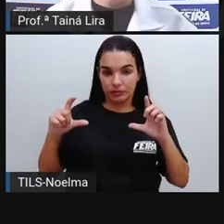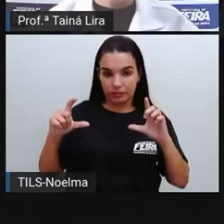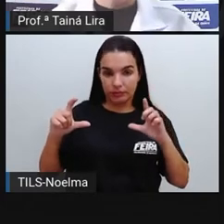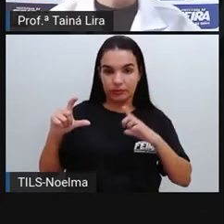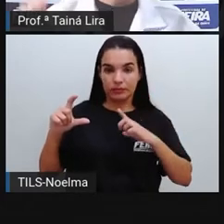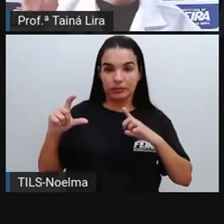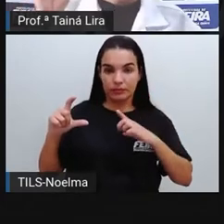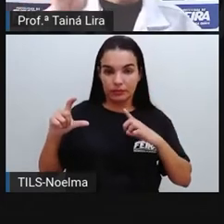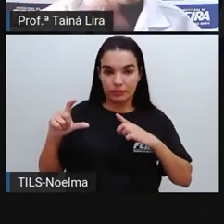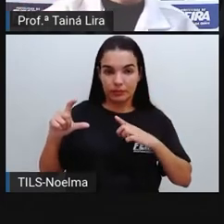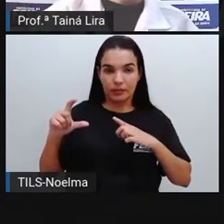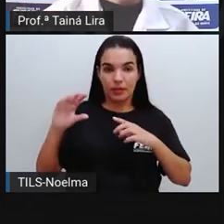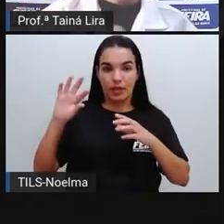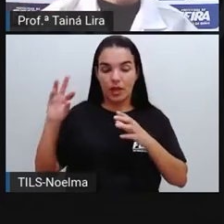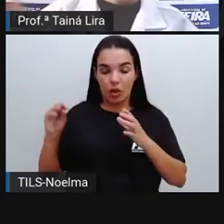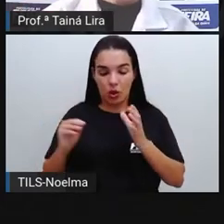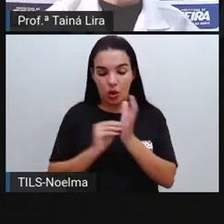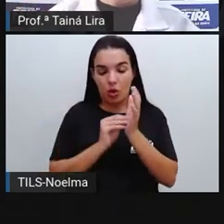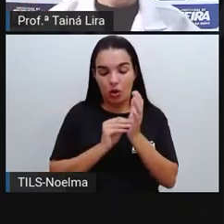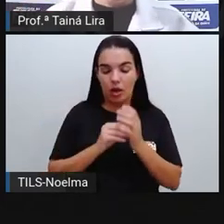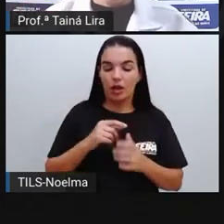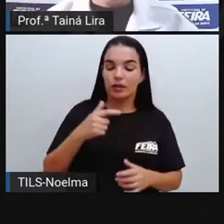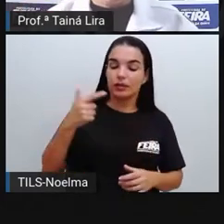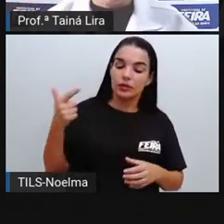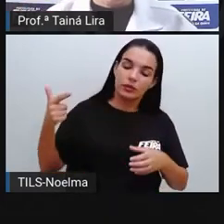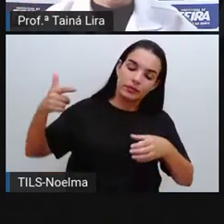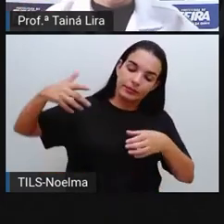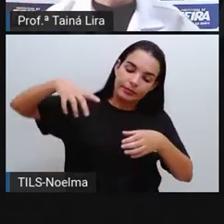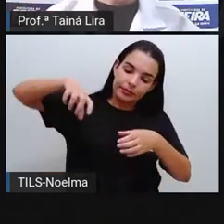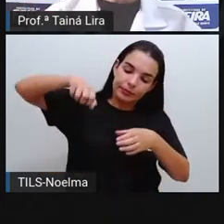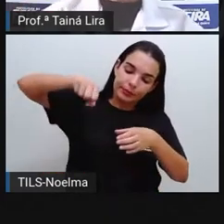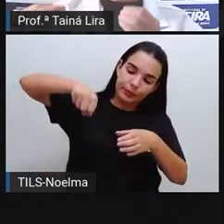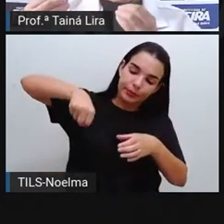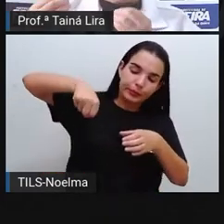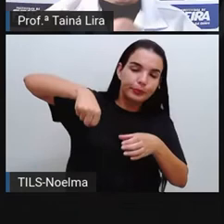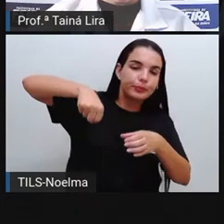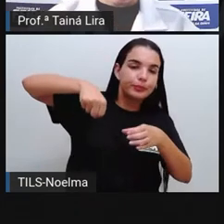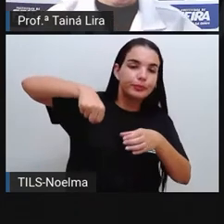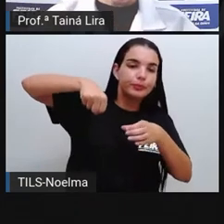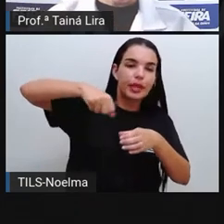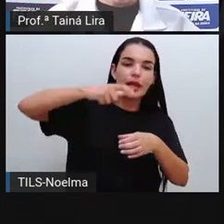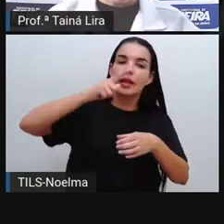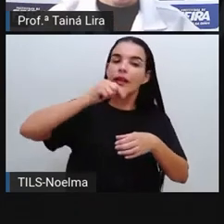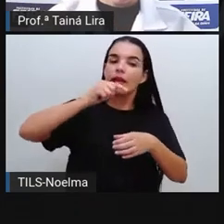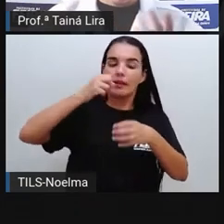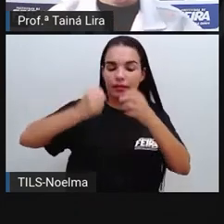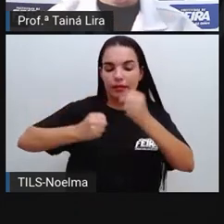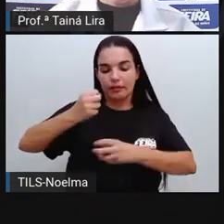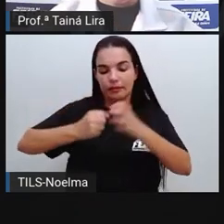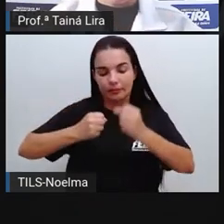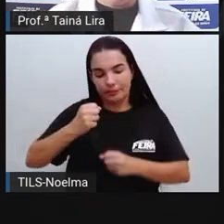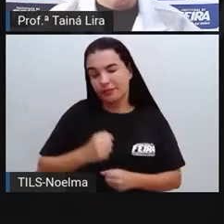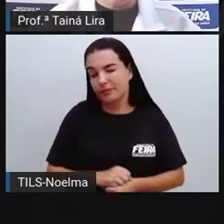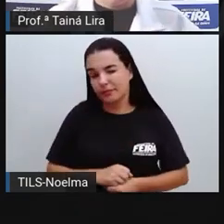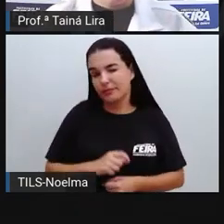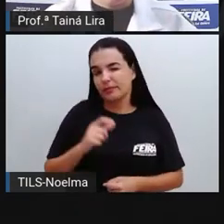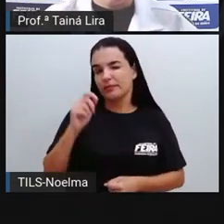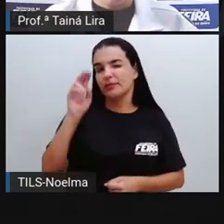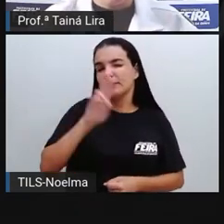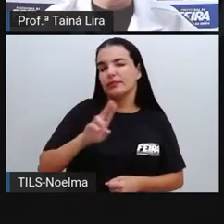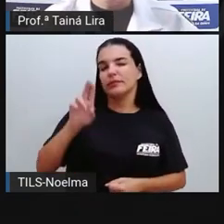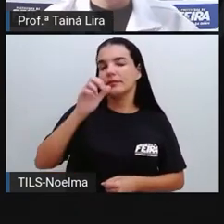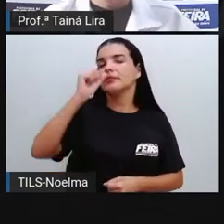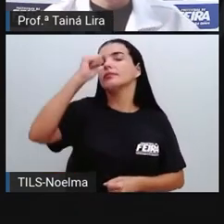ml e colocar ali 200 ml de leite, o que é que eu tô consumindo ali, nesses 200 ml de